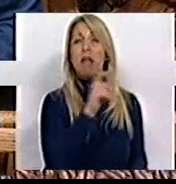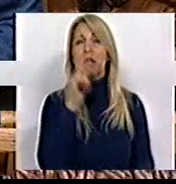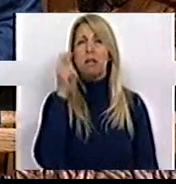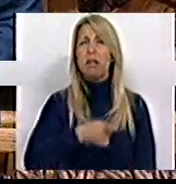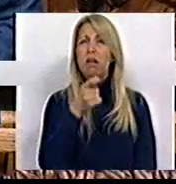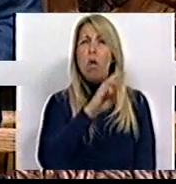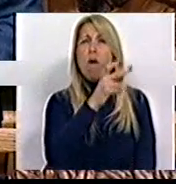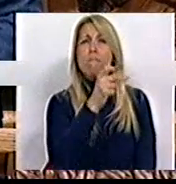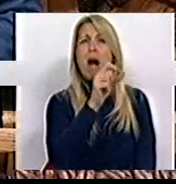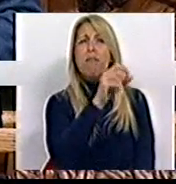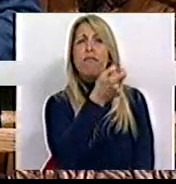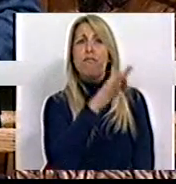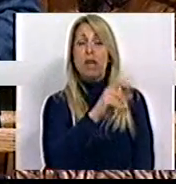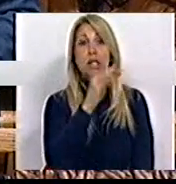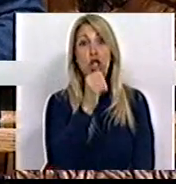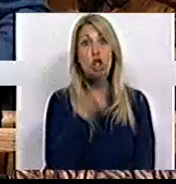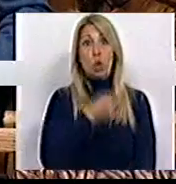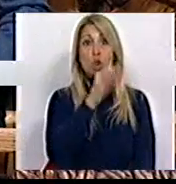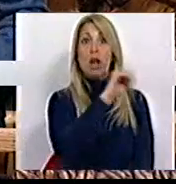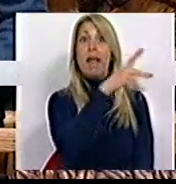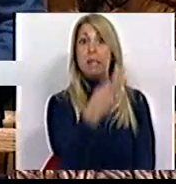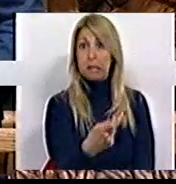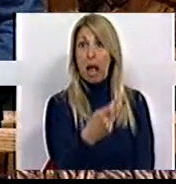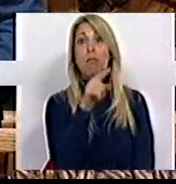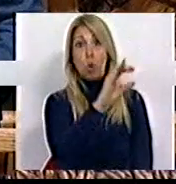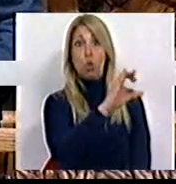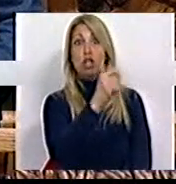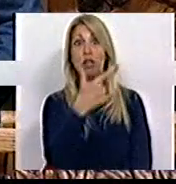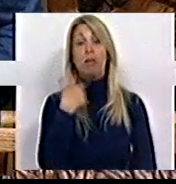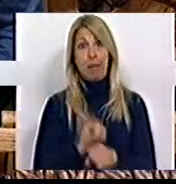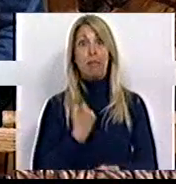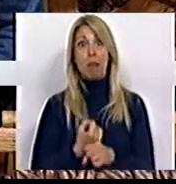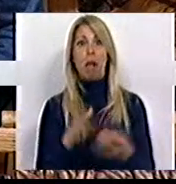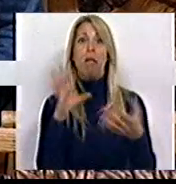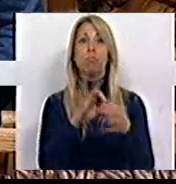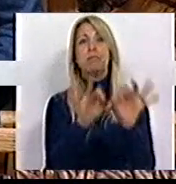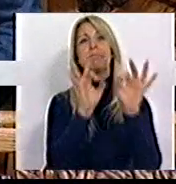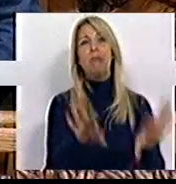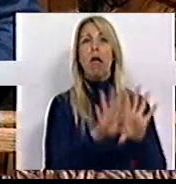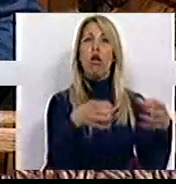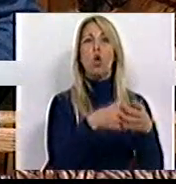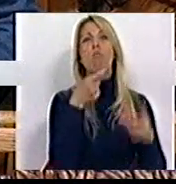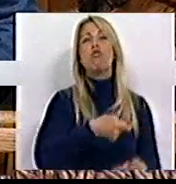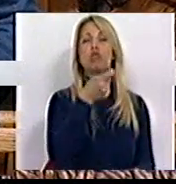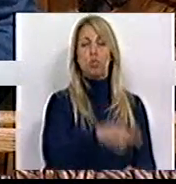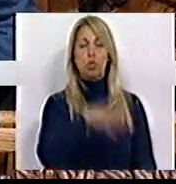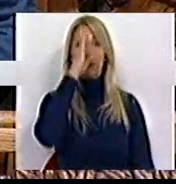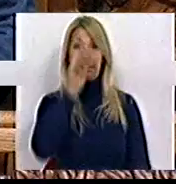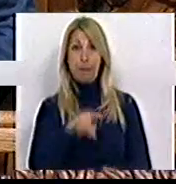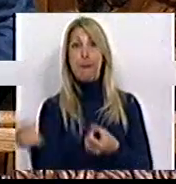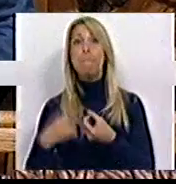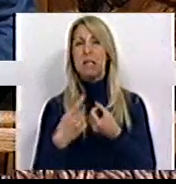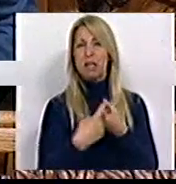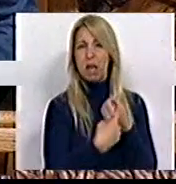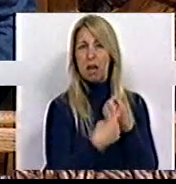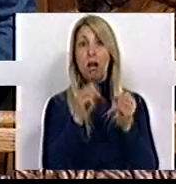Seguros de Vida S.A., para quem o CTT Correios de Portugal trabalham como agentes de seguros. Sabemos que essas parcerias não